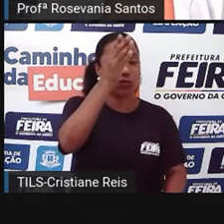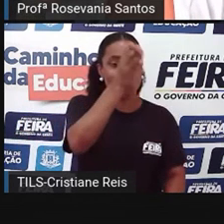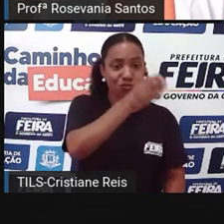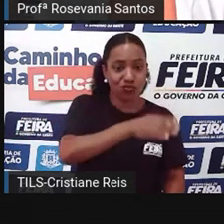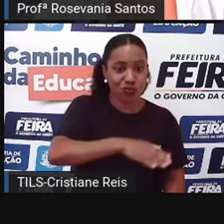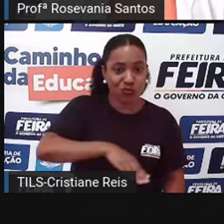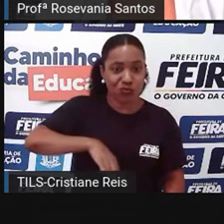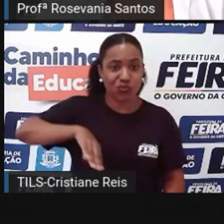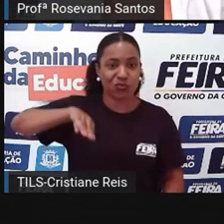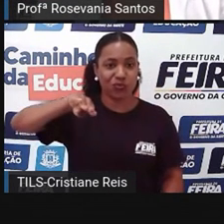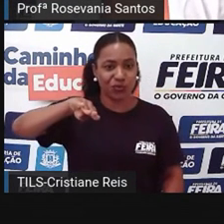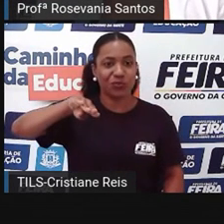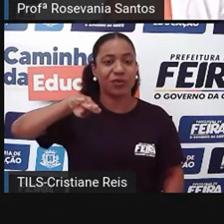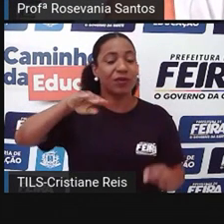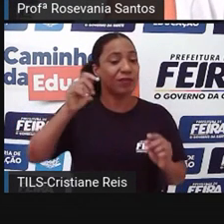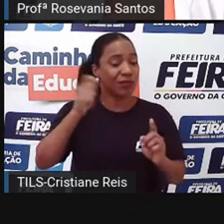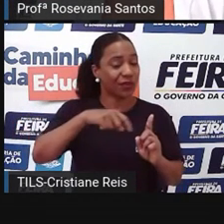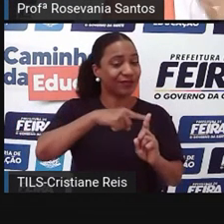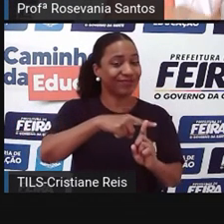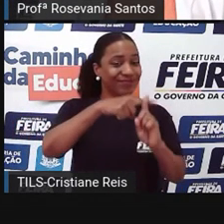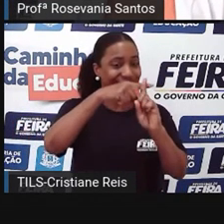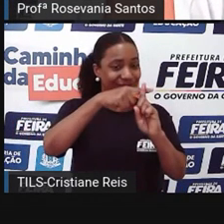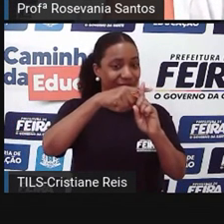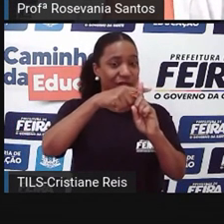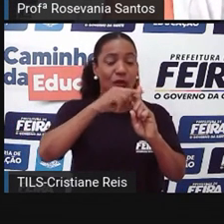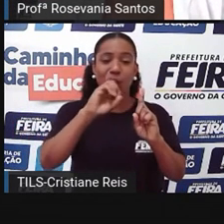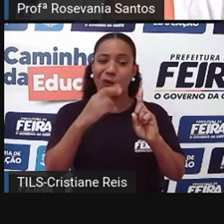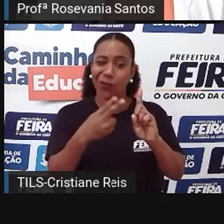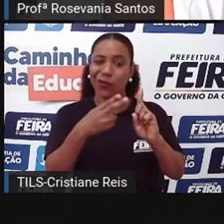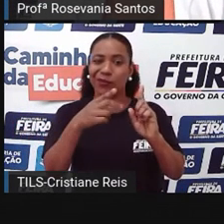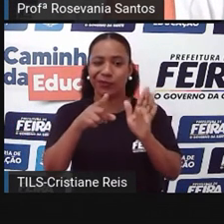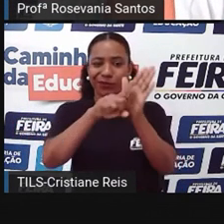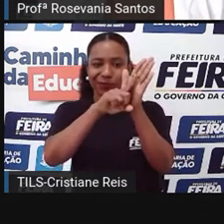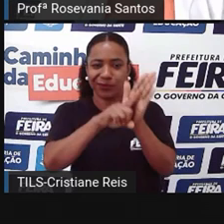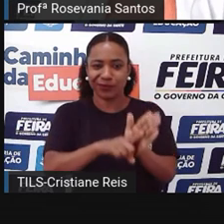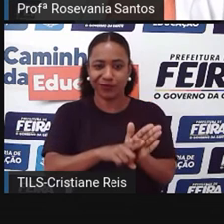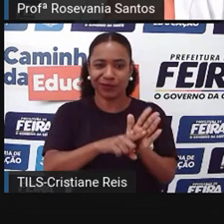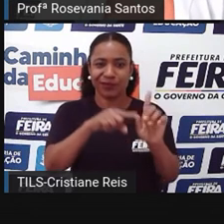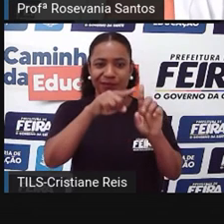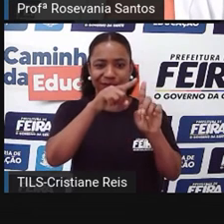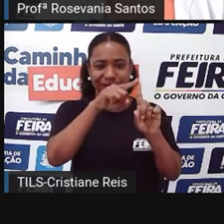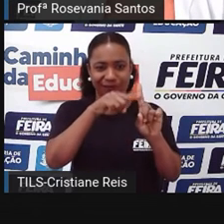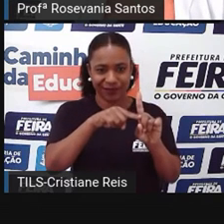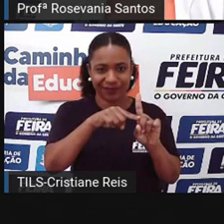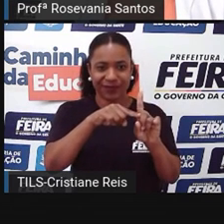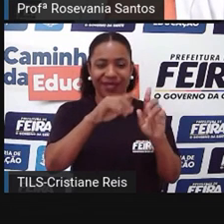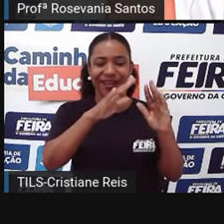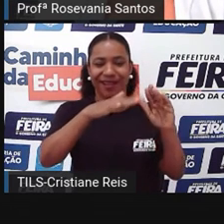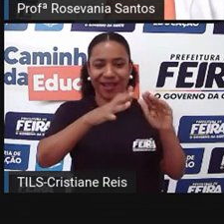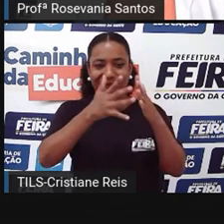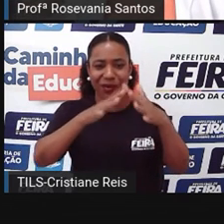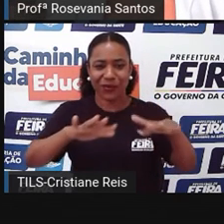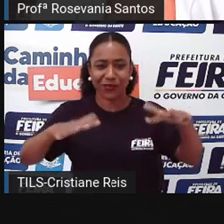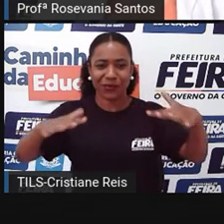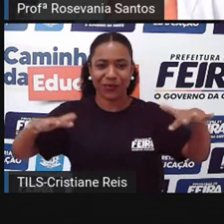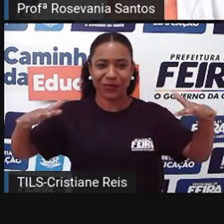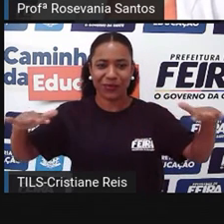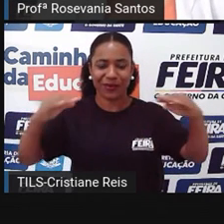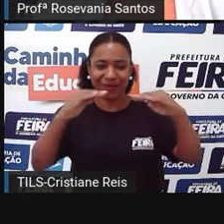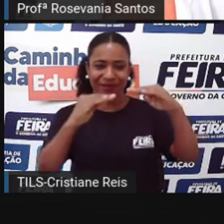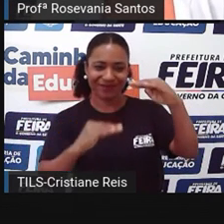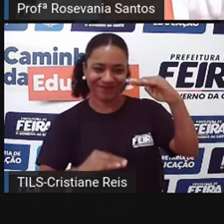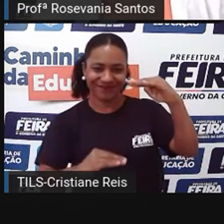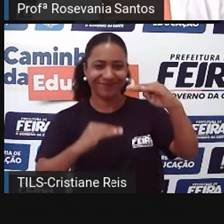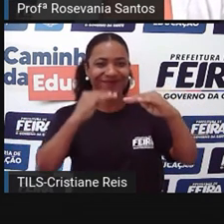positivas, ou seja, acima do nível do mar, ou podem ser depressões absolutas, se elas forem abaixo do nível do mar. Foi facinho